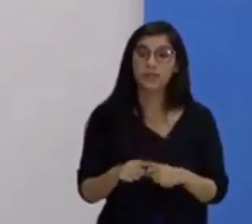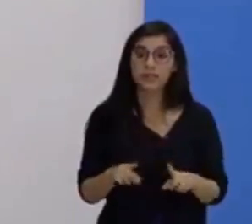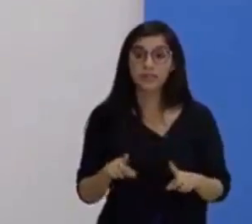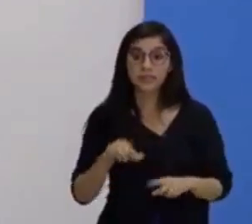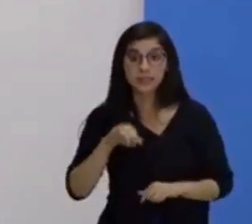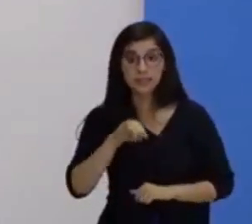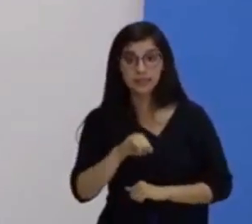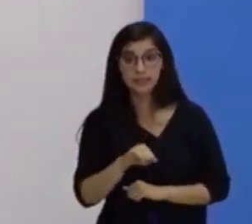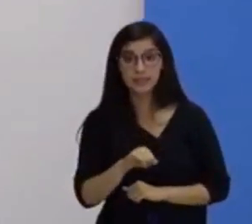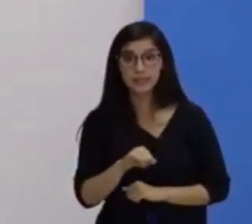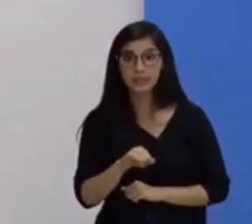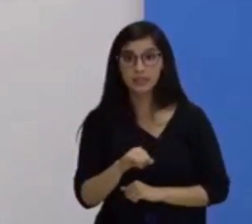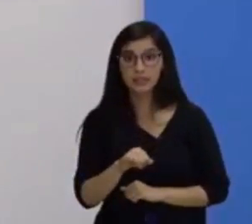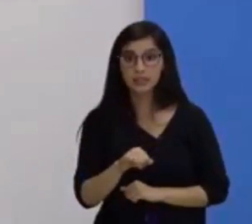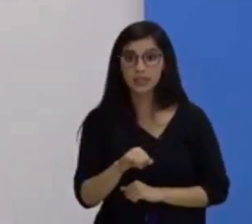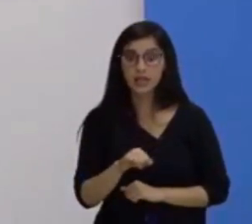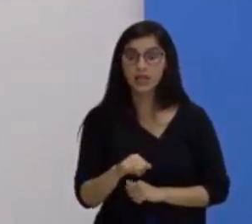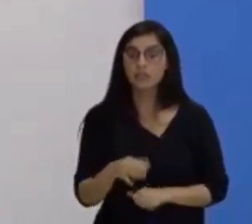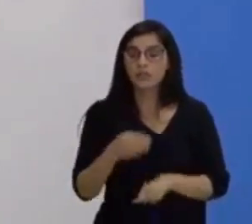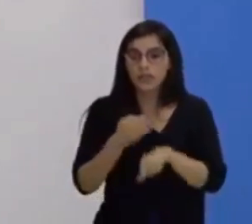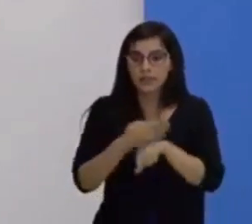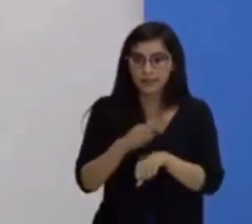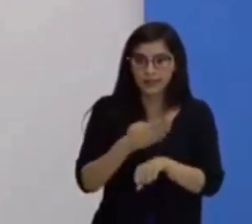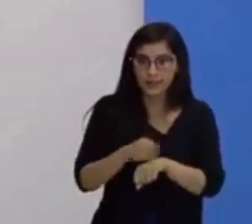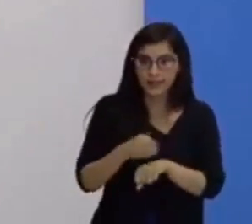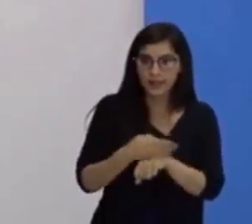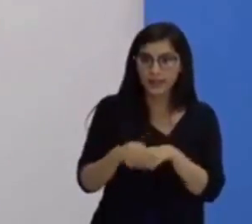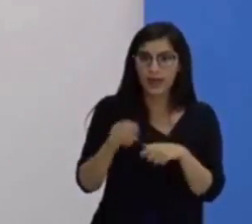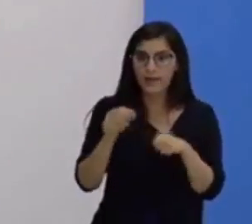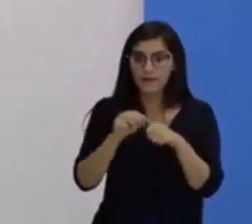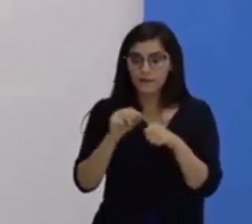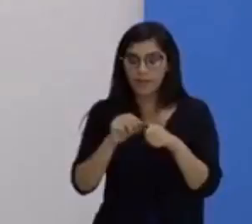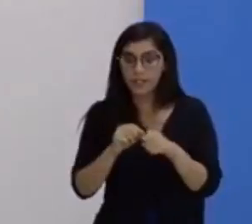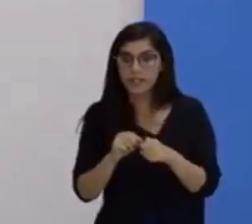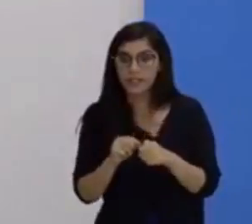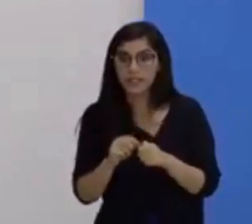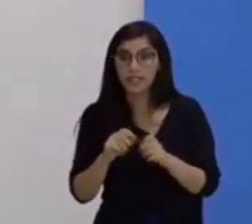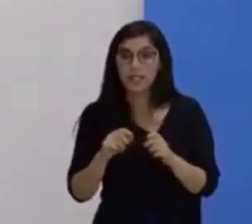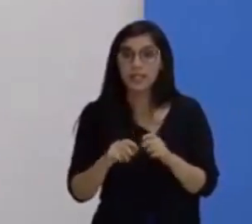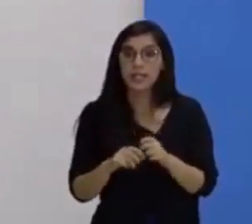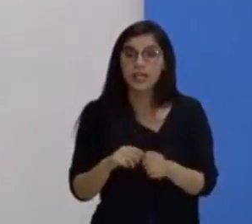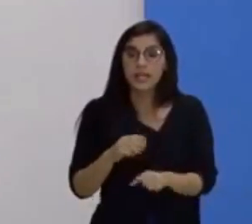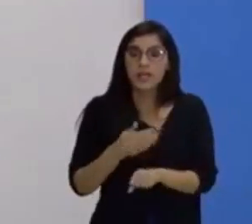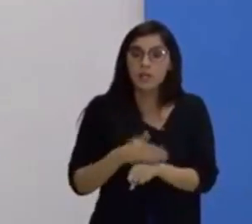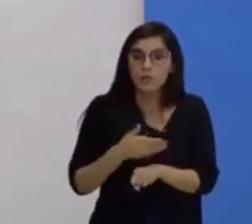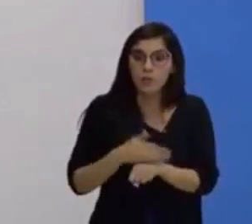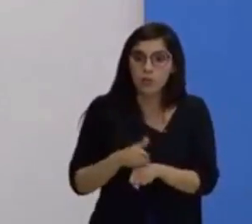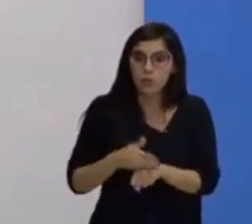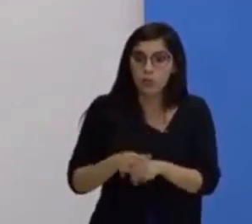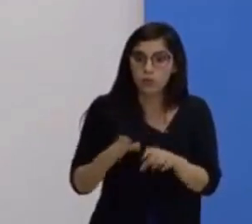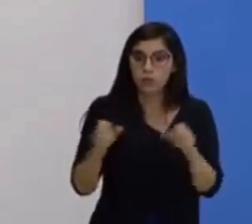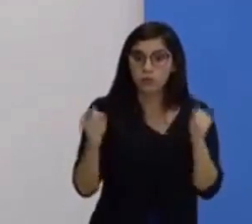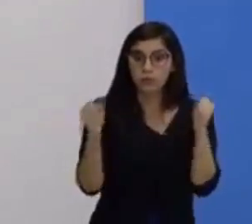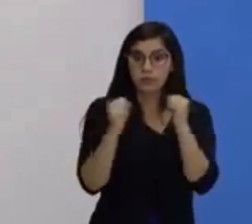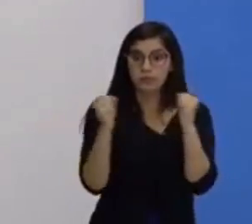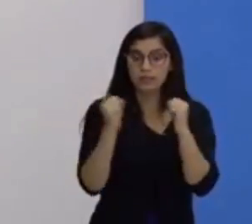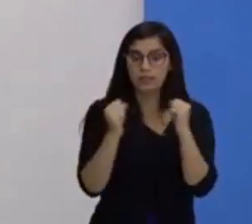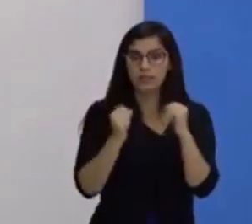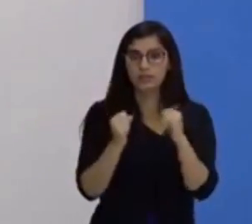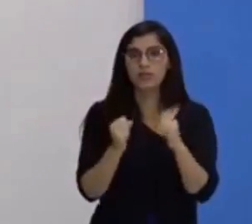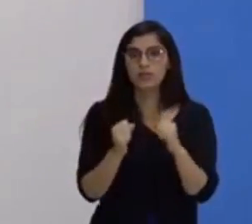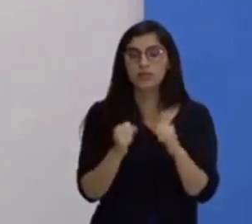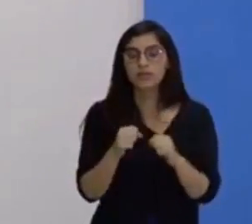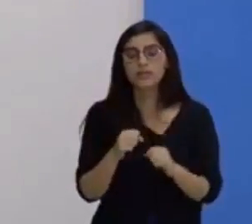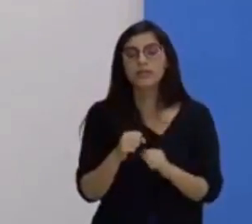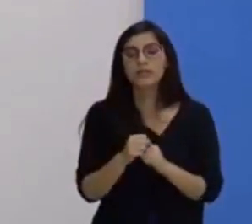acaso nós começarmos a treinar fazer esse tipo de exercício? Você acha que você vai ser capaz de fazer isso?